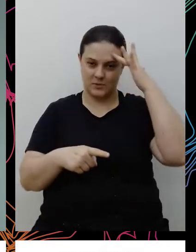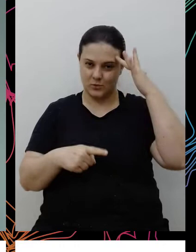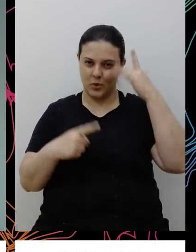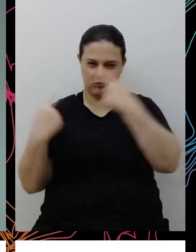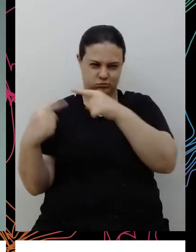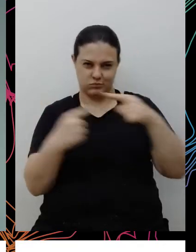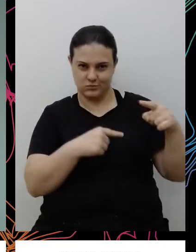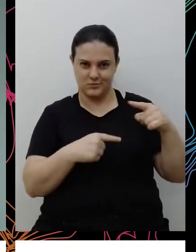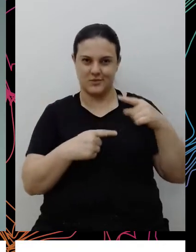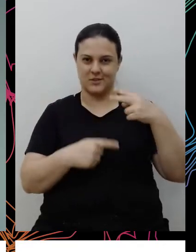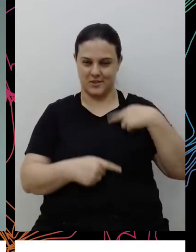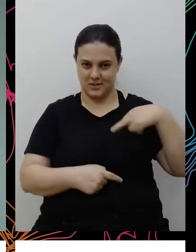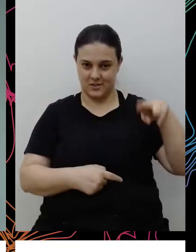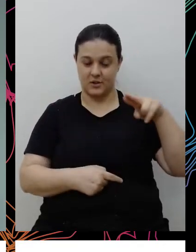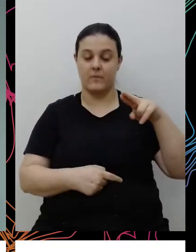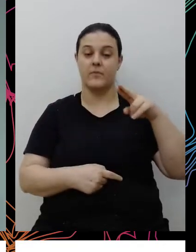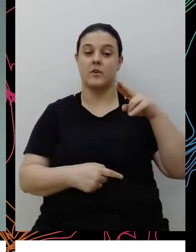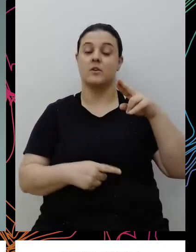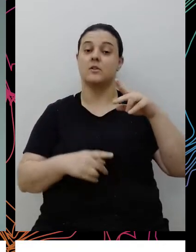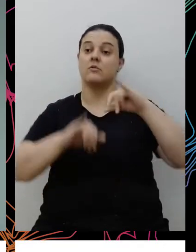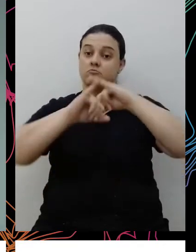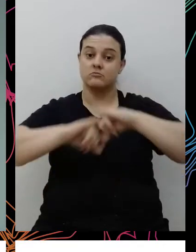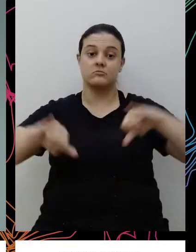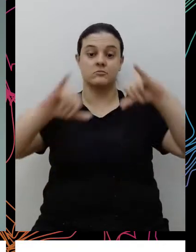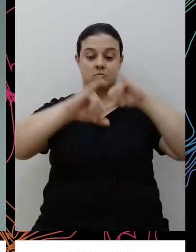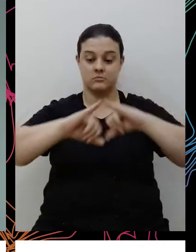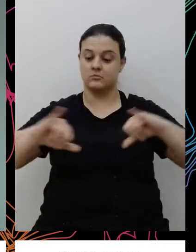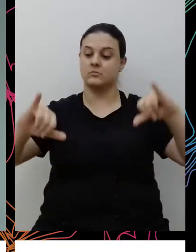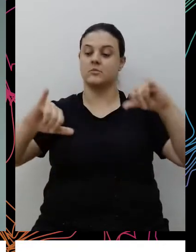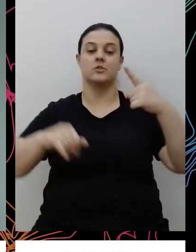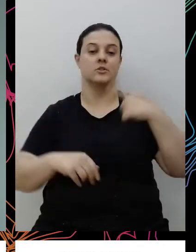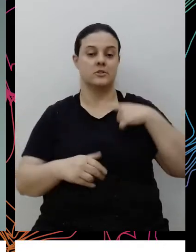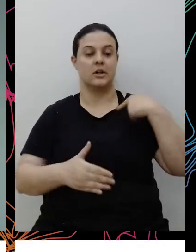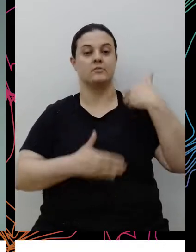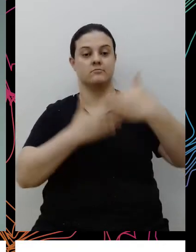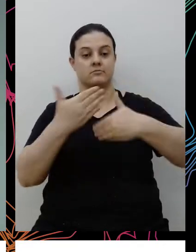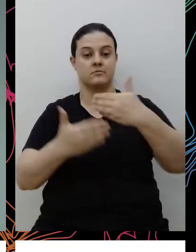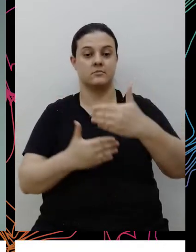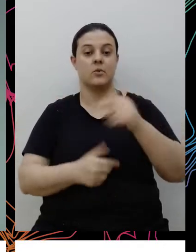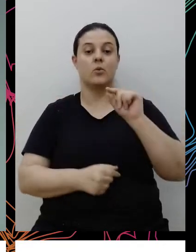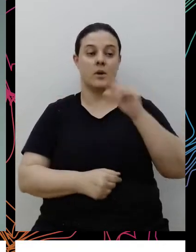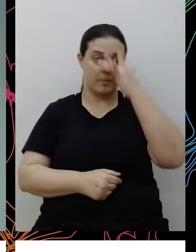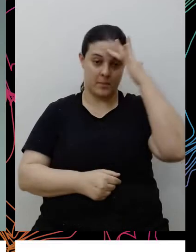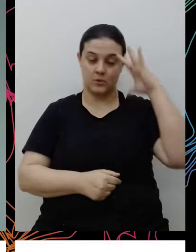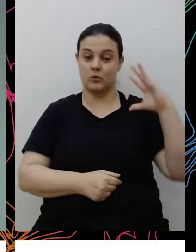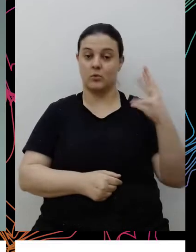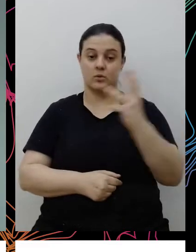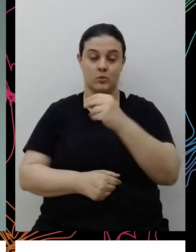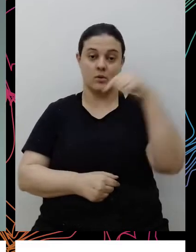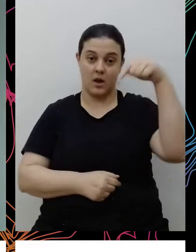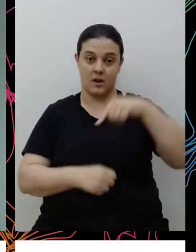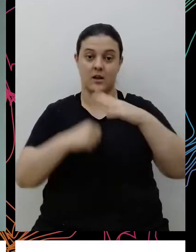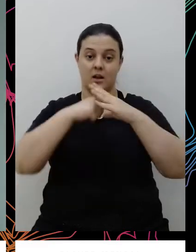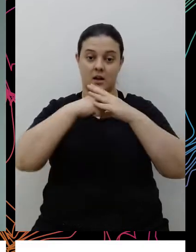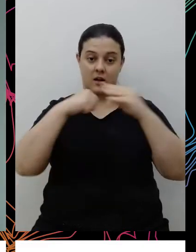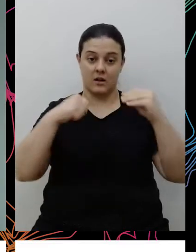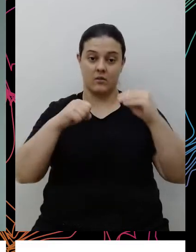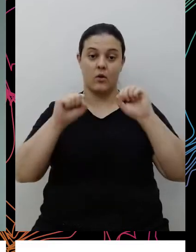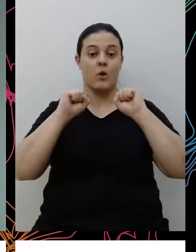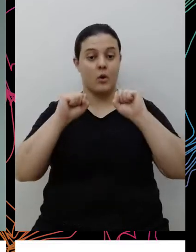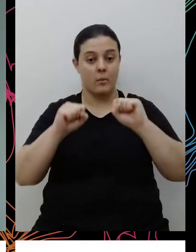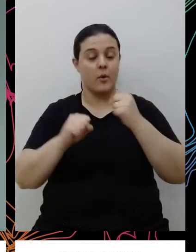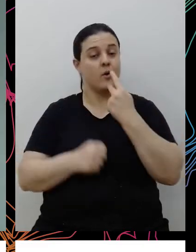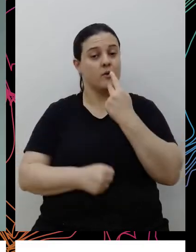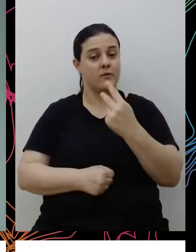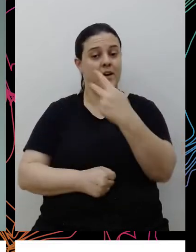data especificamente com comunicados e no decorrer do ano, que todas as pessoas aqui no Carrefour podem confessar a fé que